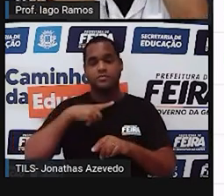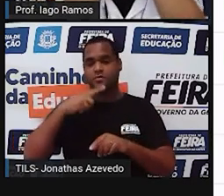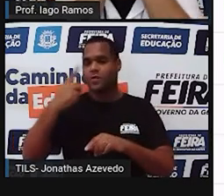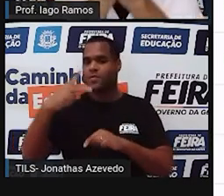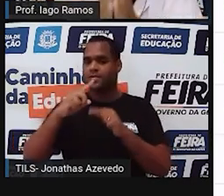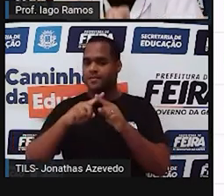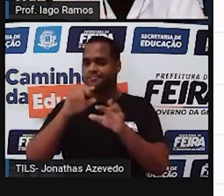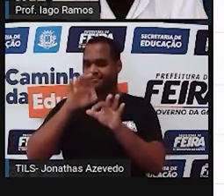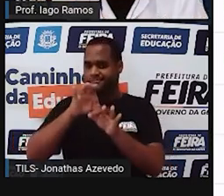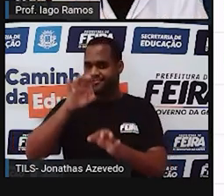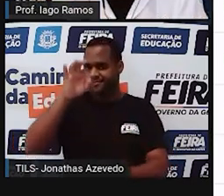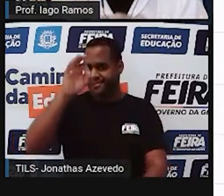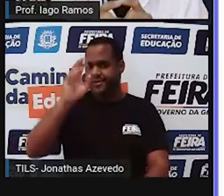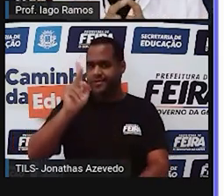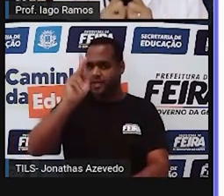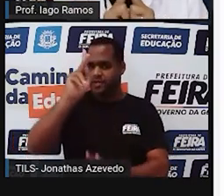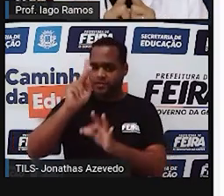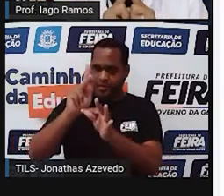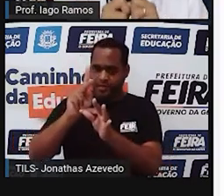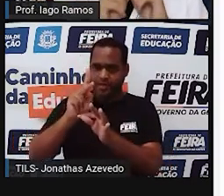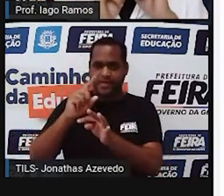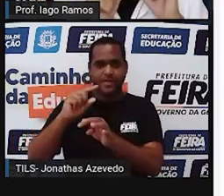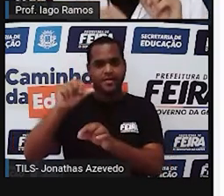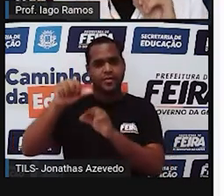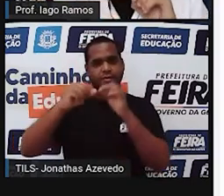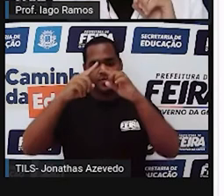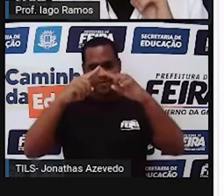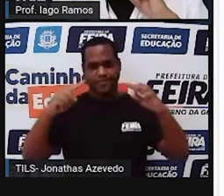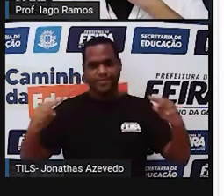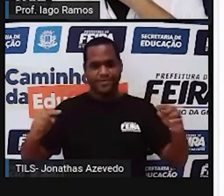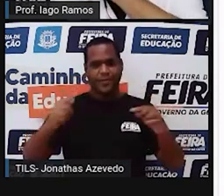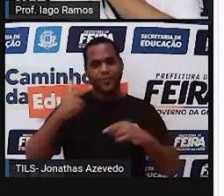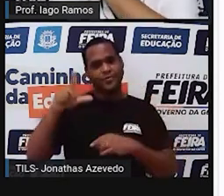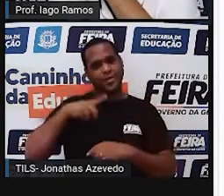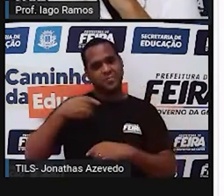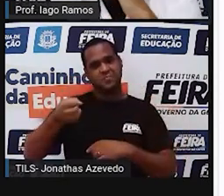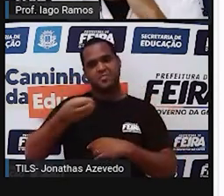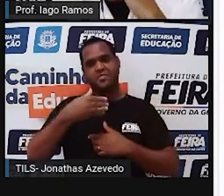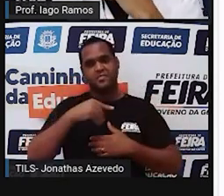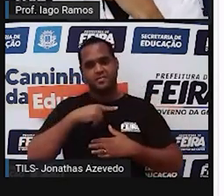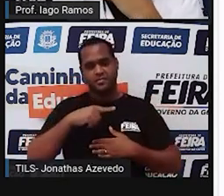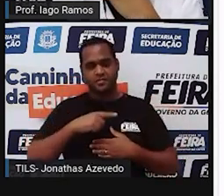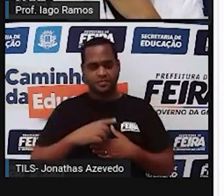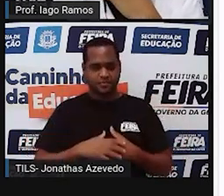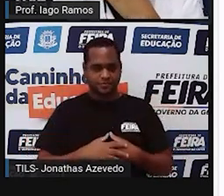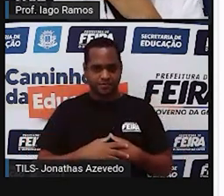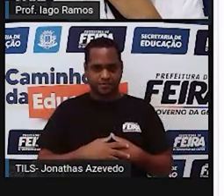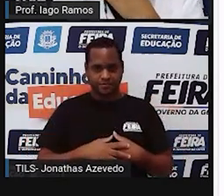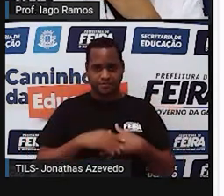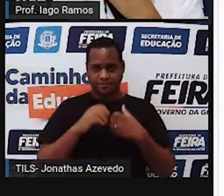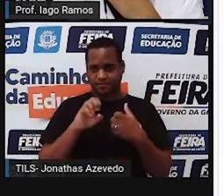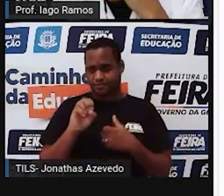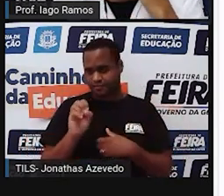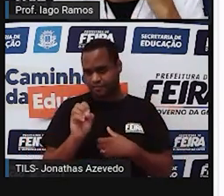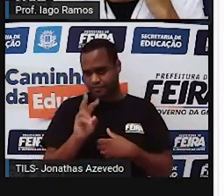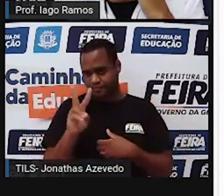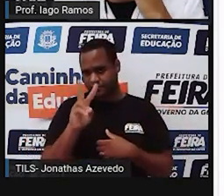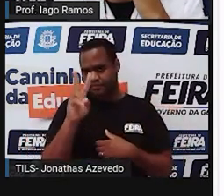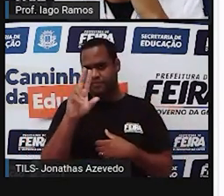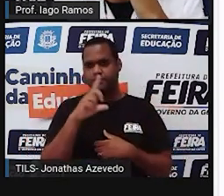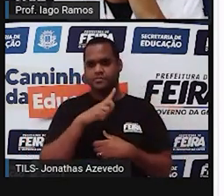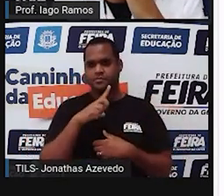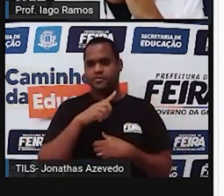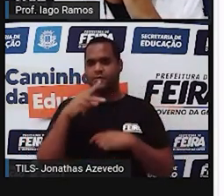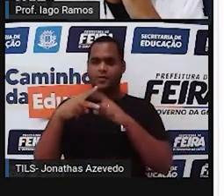corda passou por dentro desse ângulo dividiu em dois outros ângulos qual deve ser o valor desses